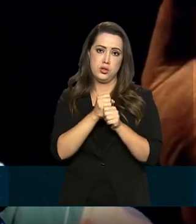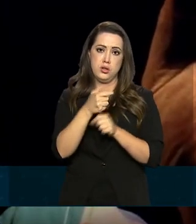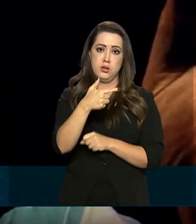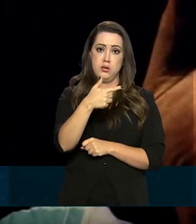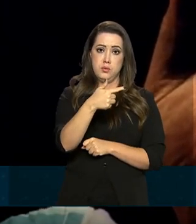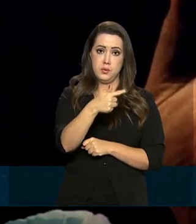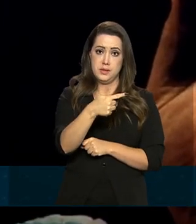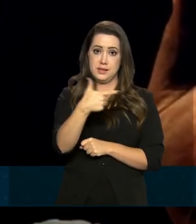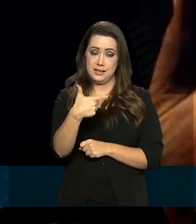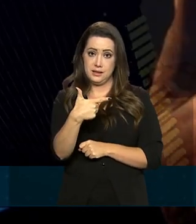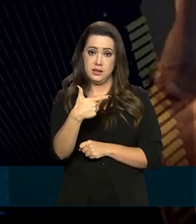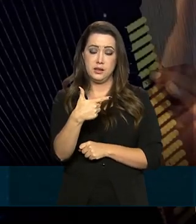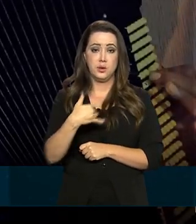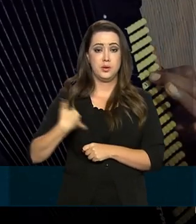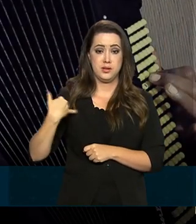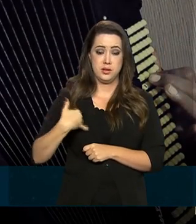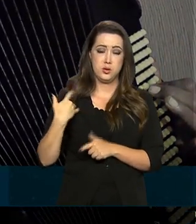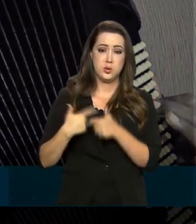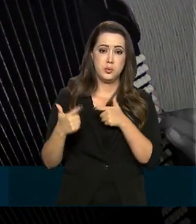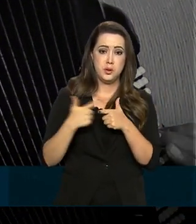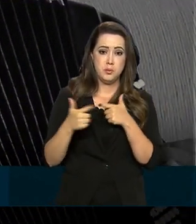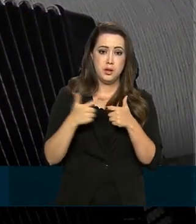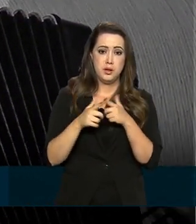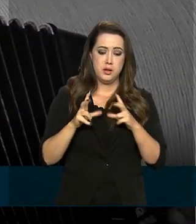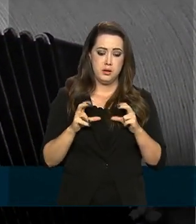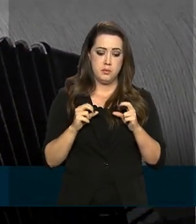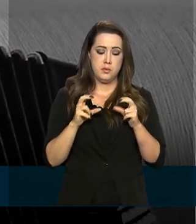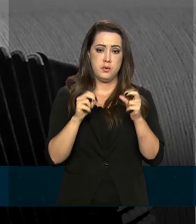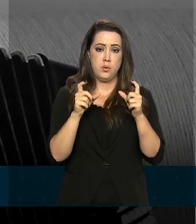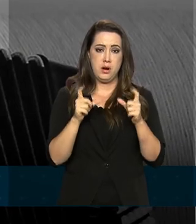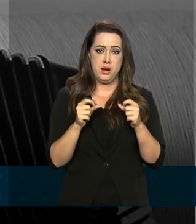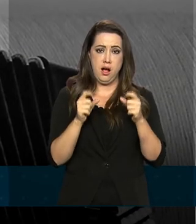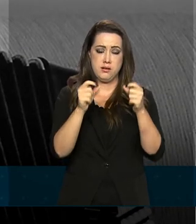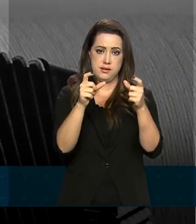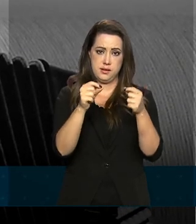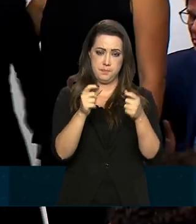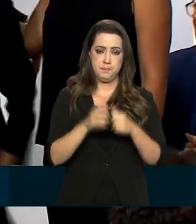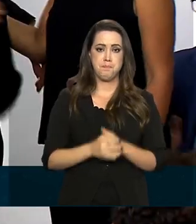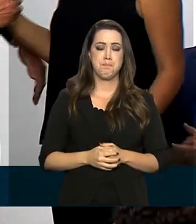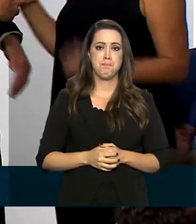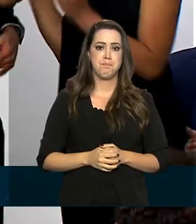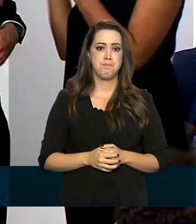anos, de complicações causadas por um câncer de bexiga e diabetes.